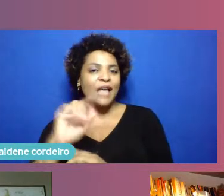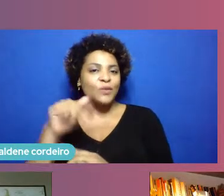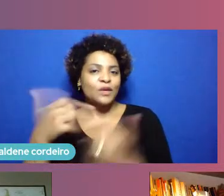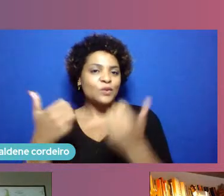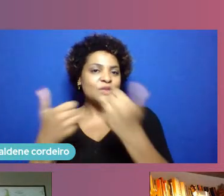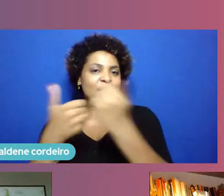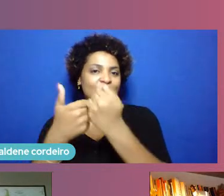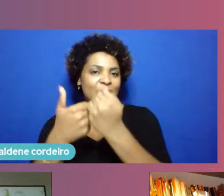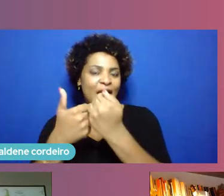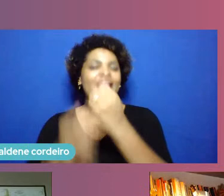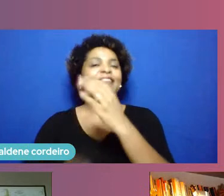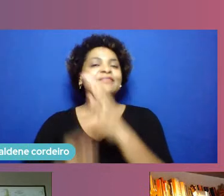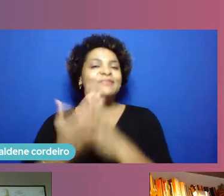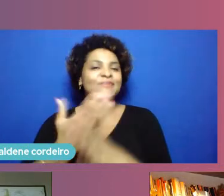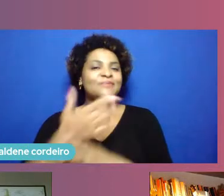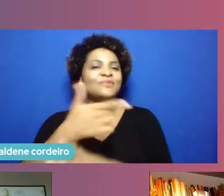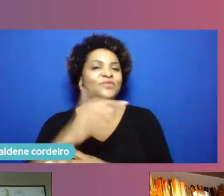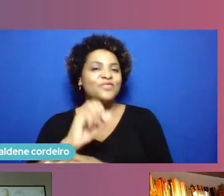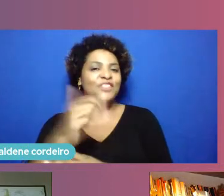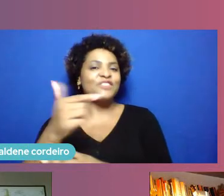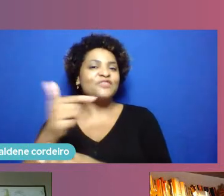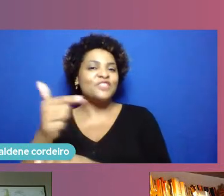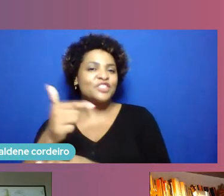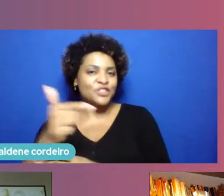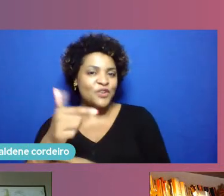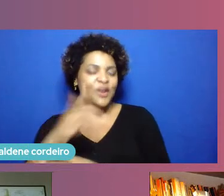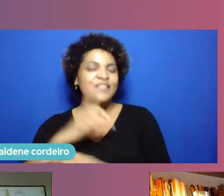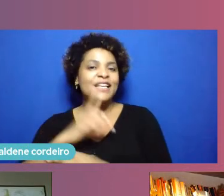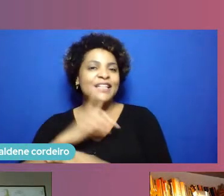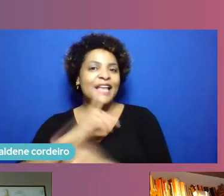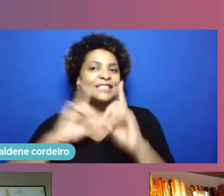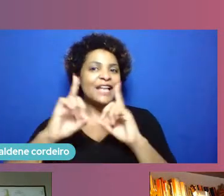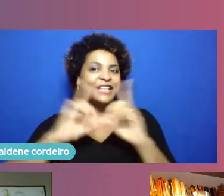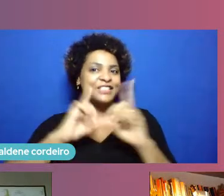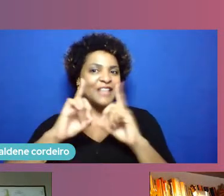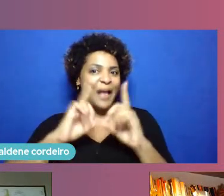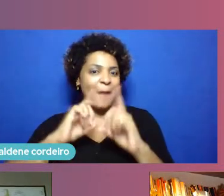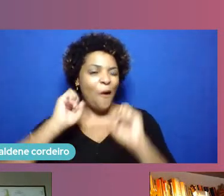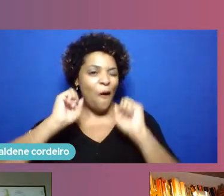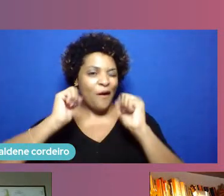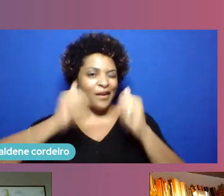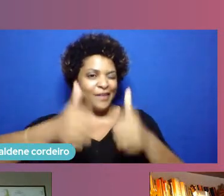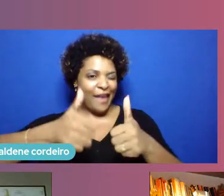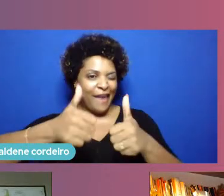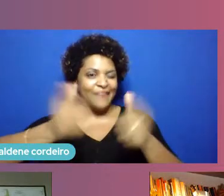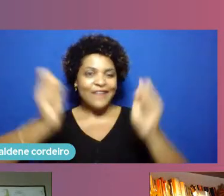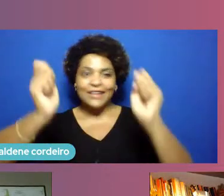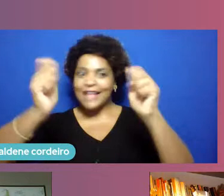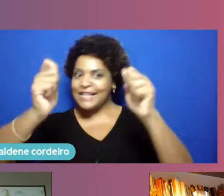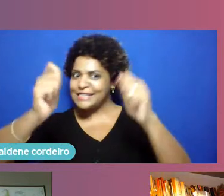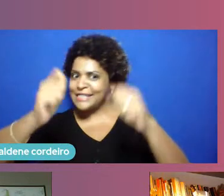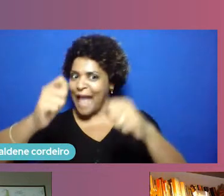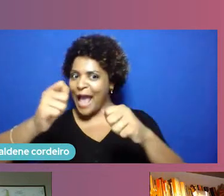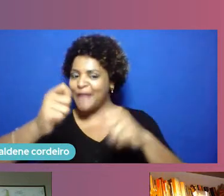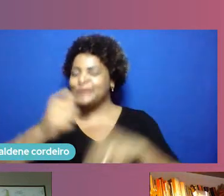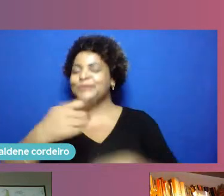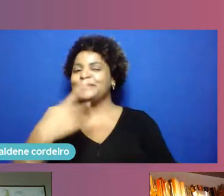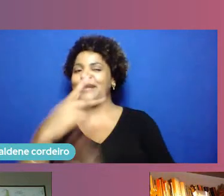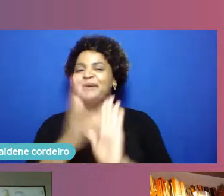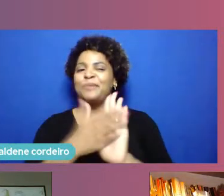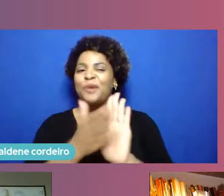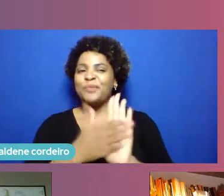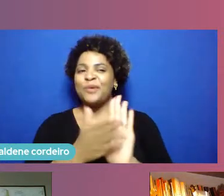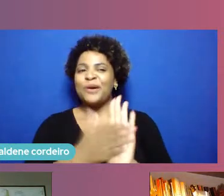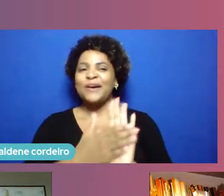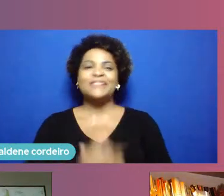também de uma dinâmica de experimentação então dá fit assim redondinho Rafael com essa proposta aí Já vou